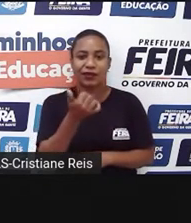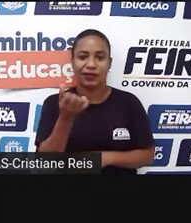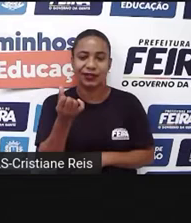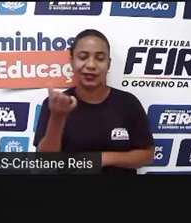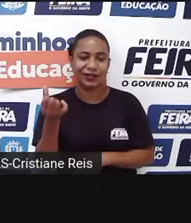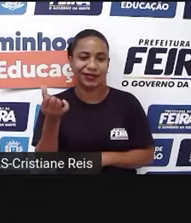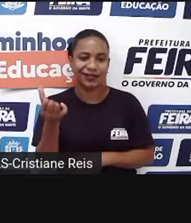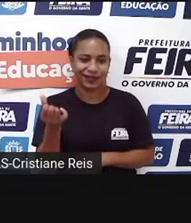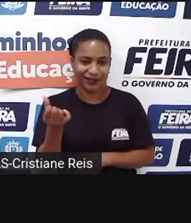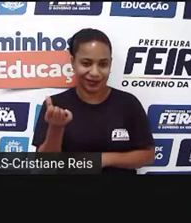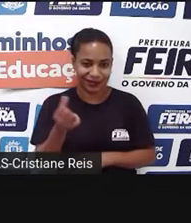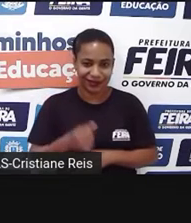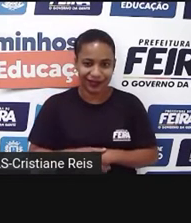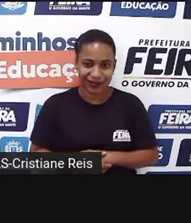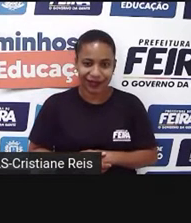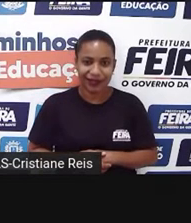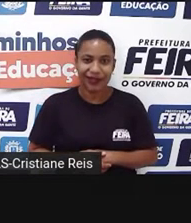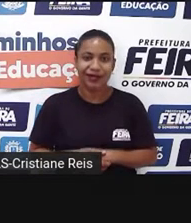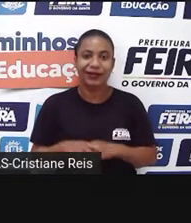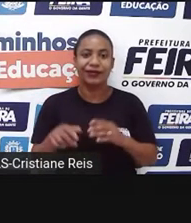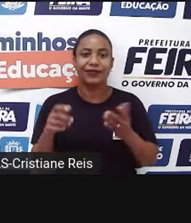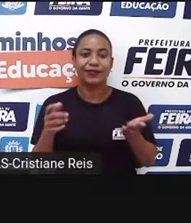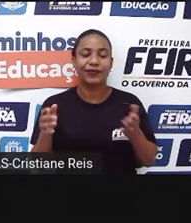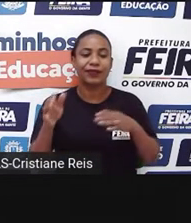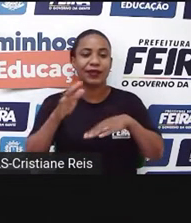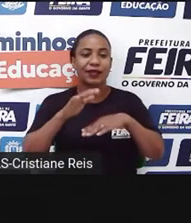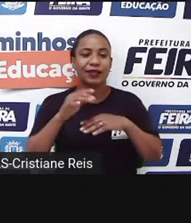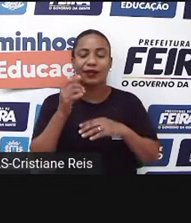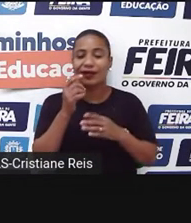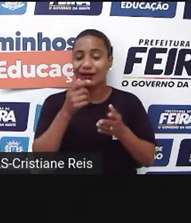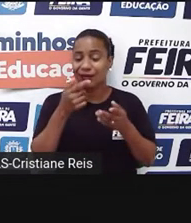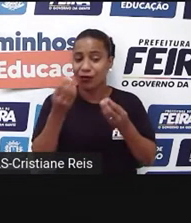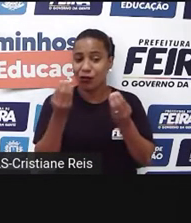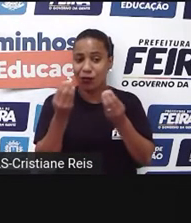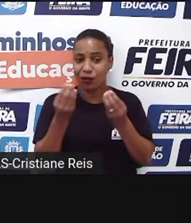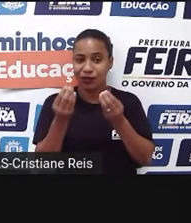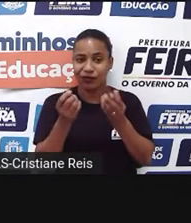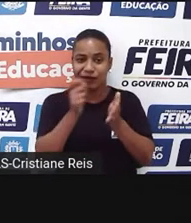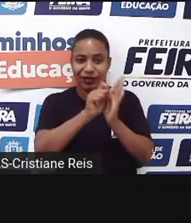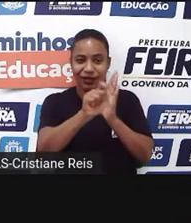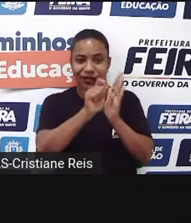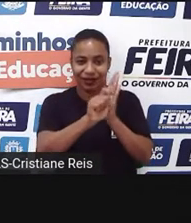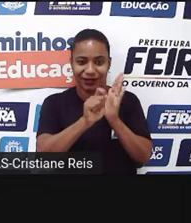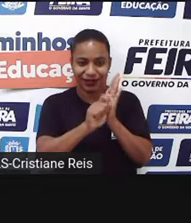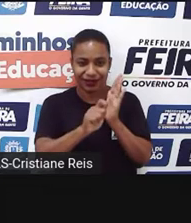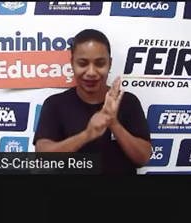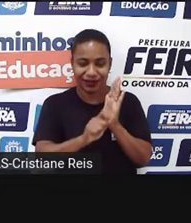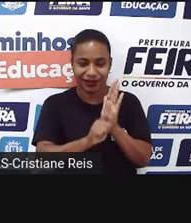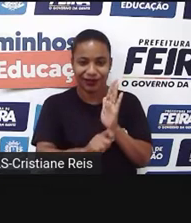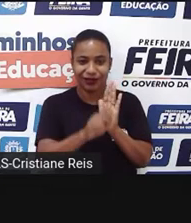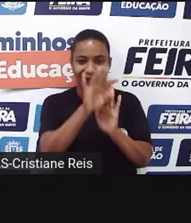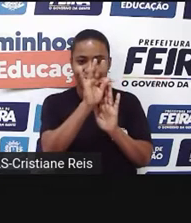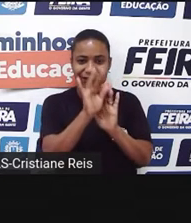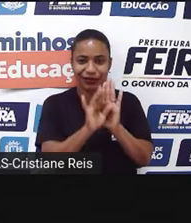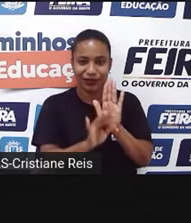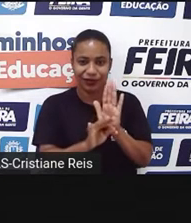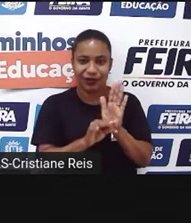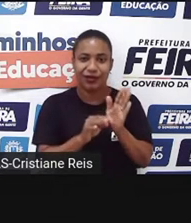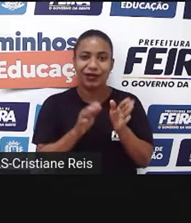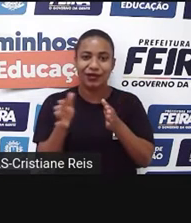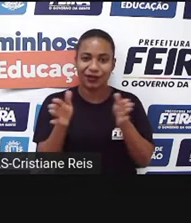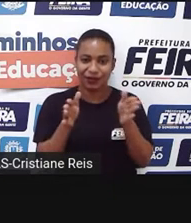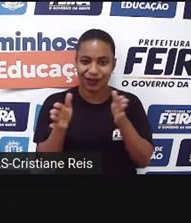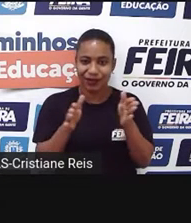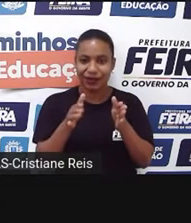E a escrita desse material se deu entre 1599 e 1601 e já sabemos que